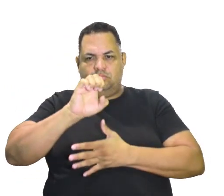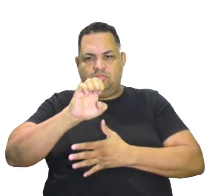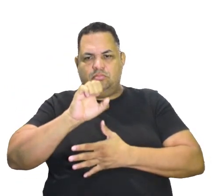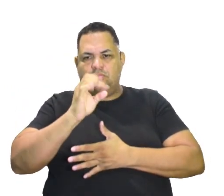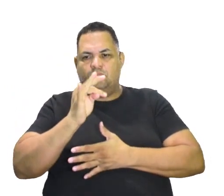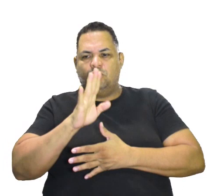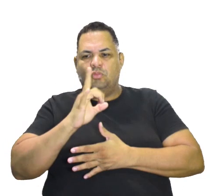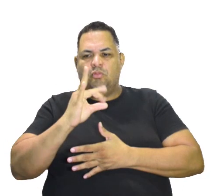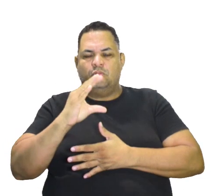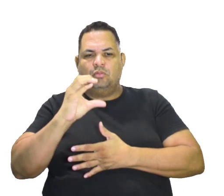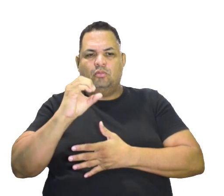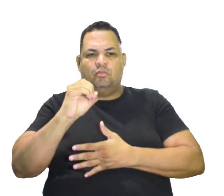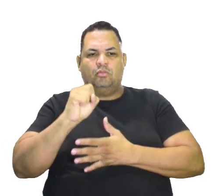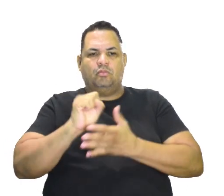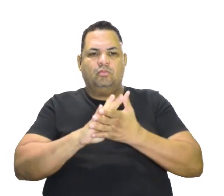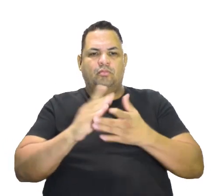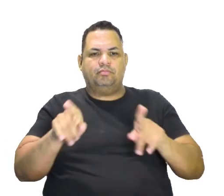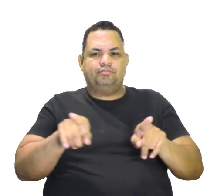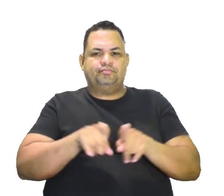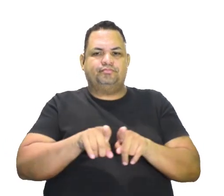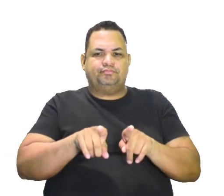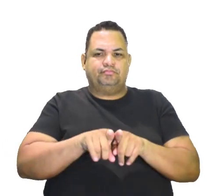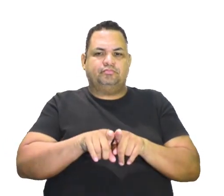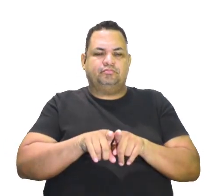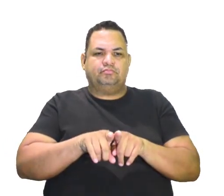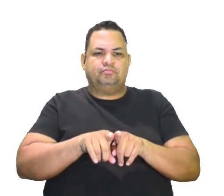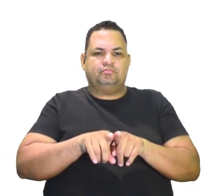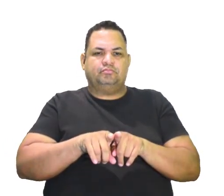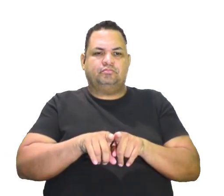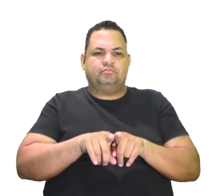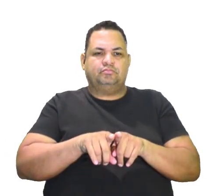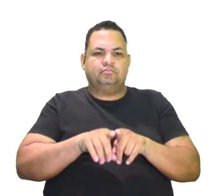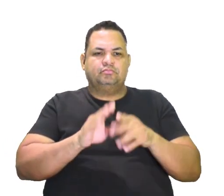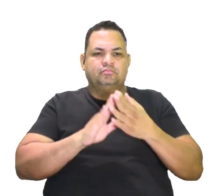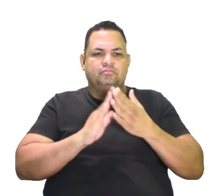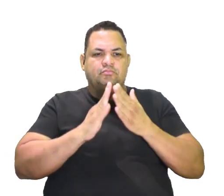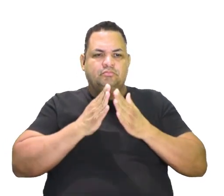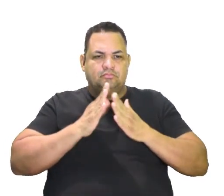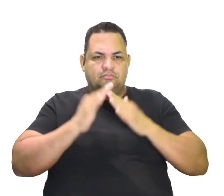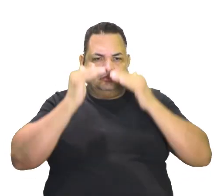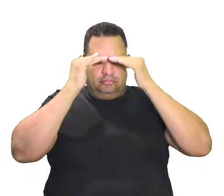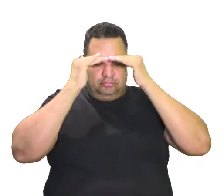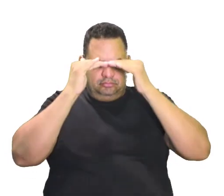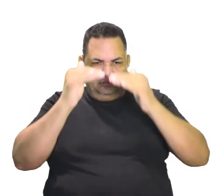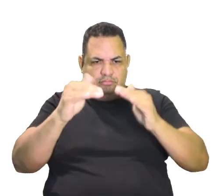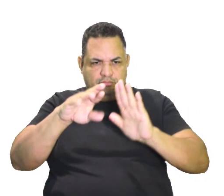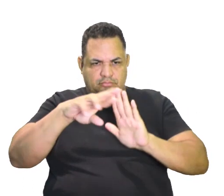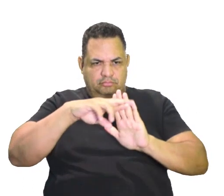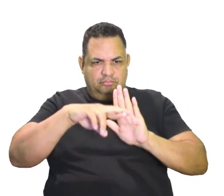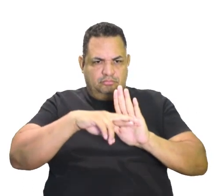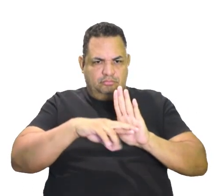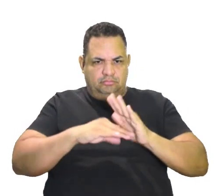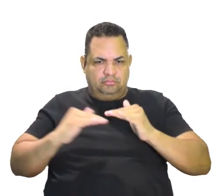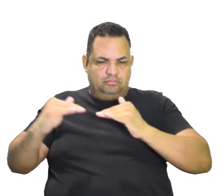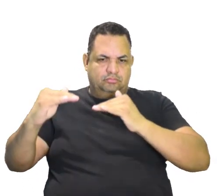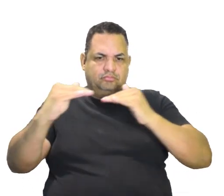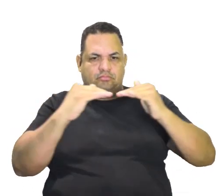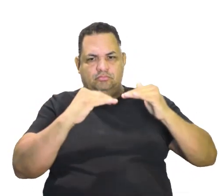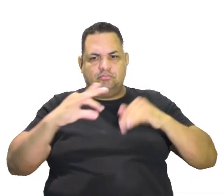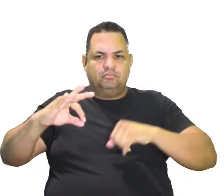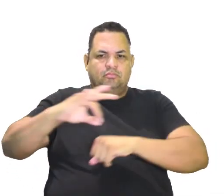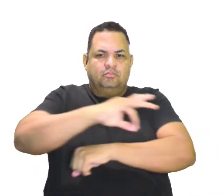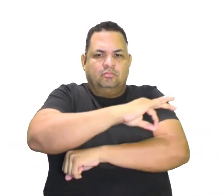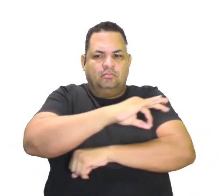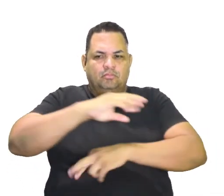os etruscos, e deve seguir o padrão na arquitetura e